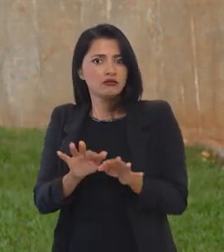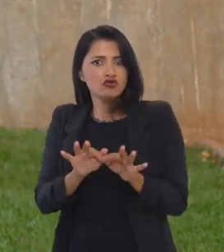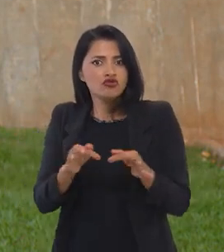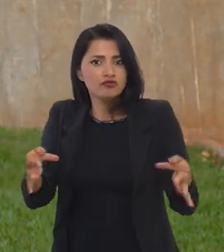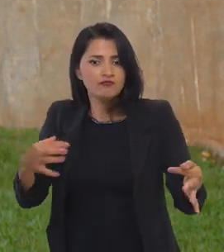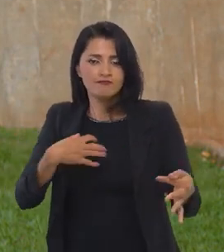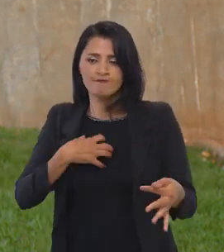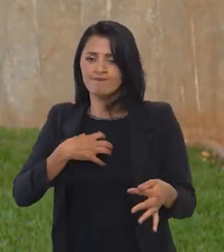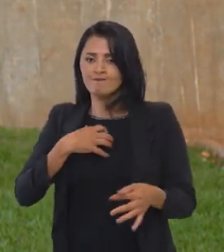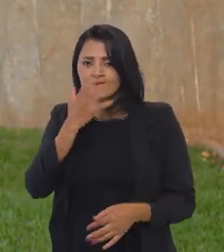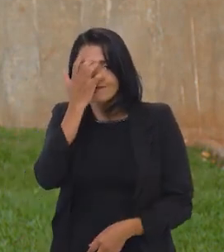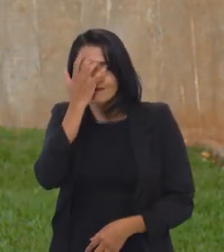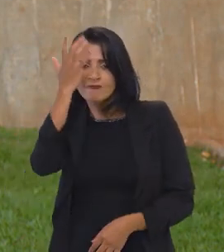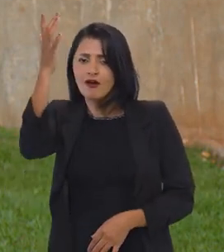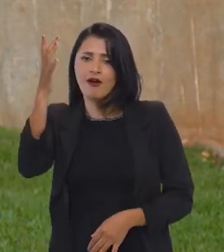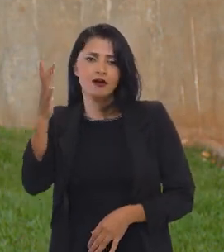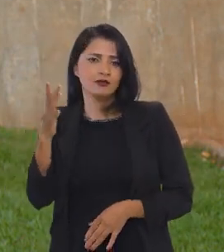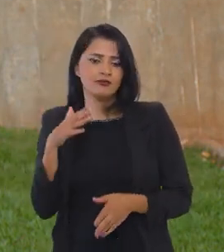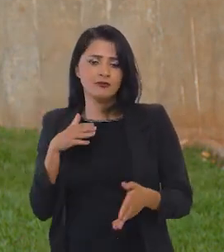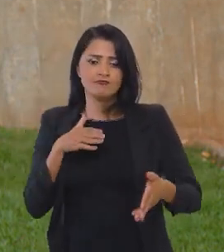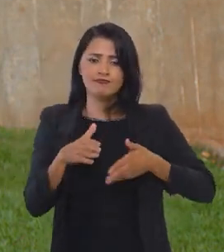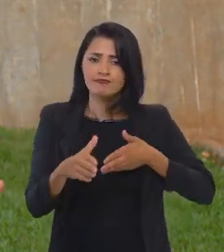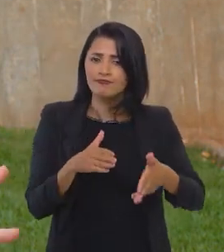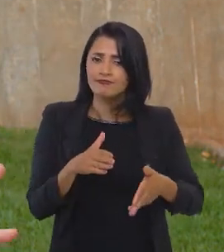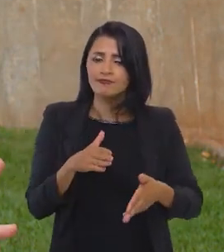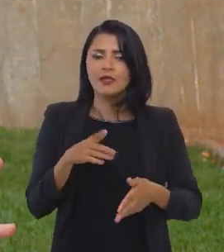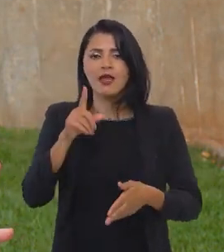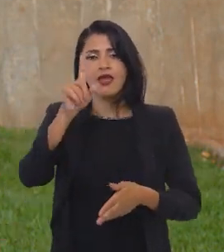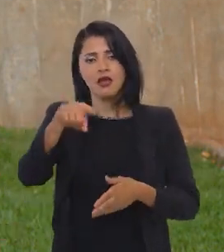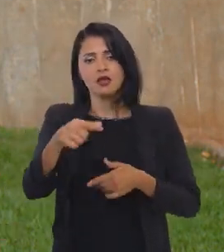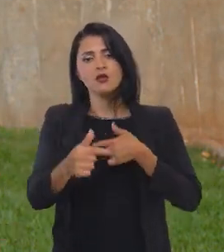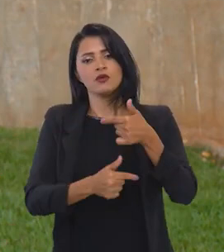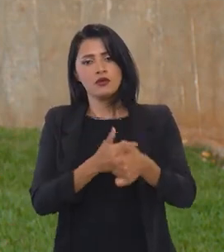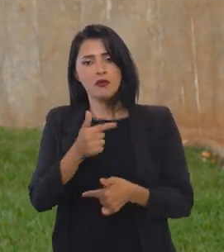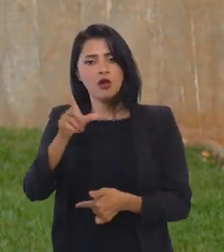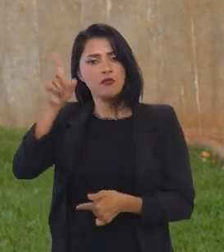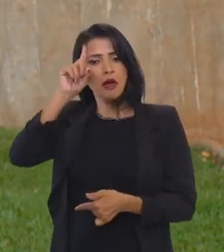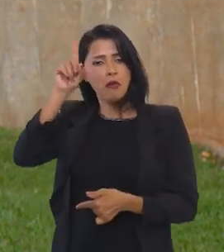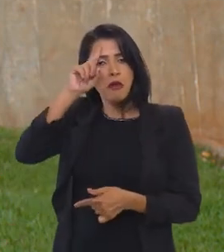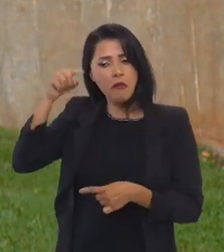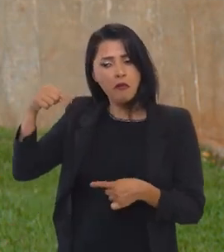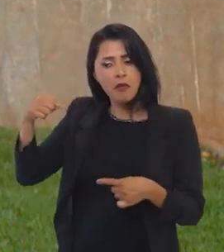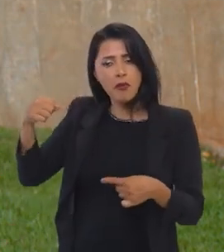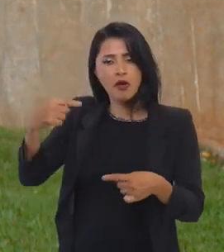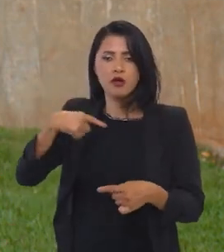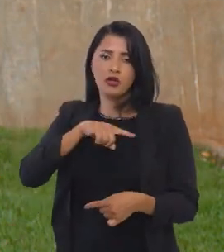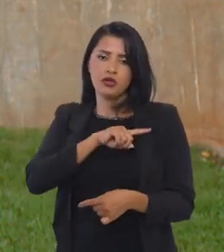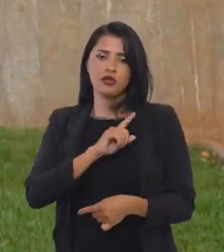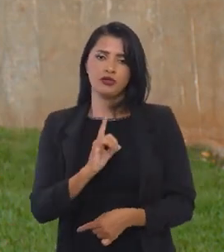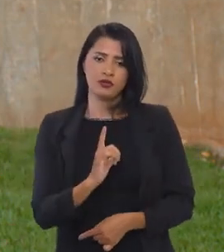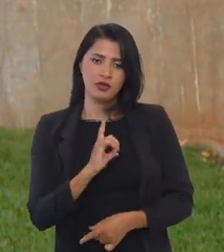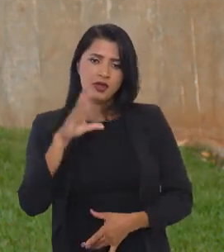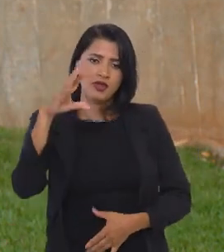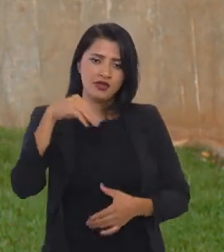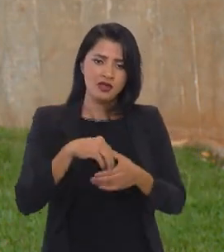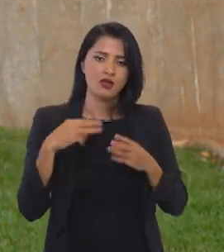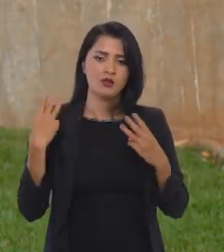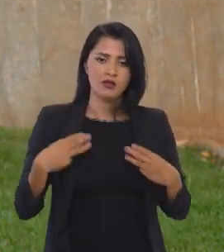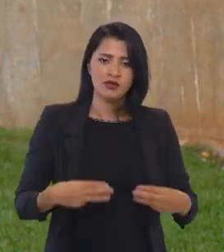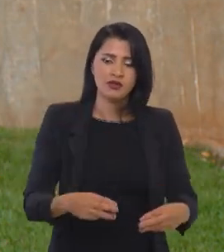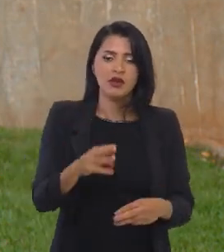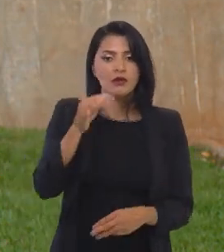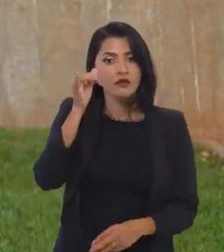da forma mais simples, mais fácil, mais acessível. Esse é um trabalho diário que a gente tem